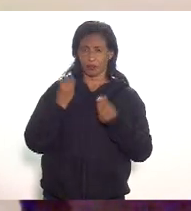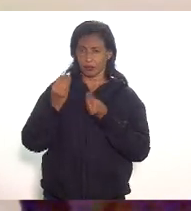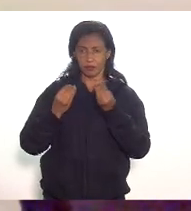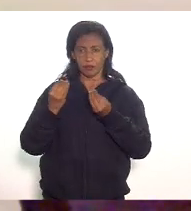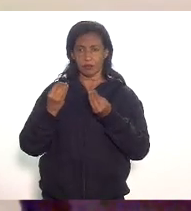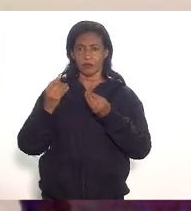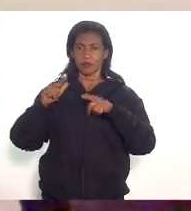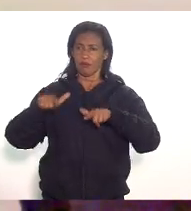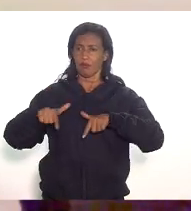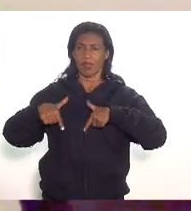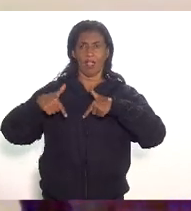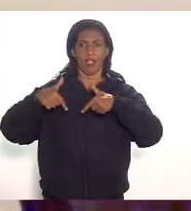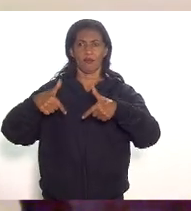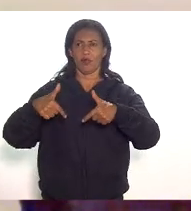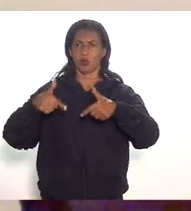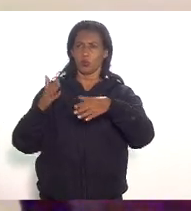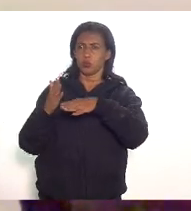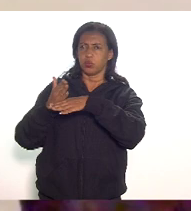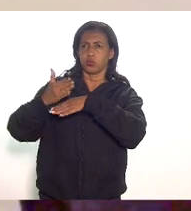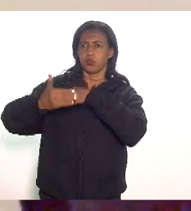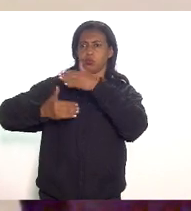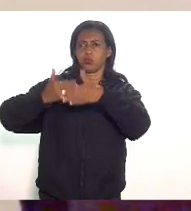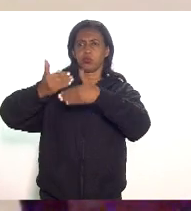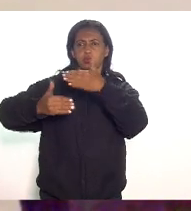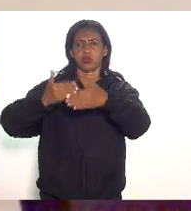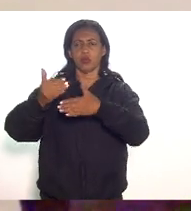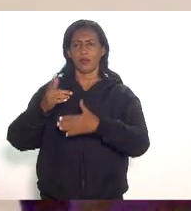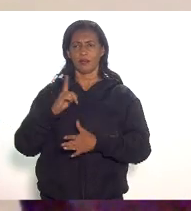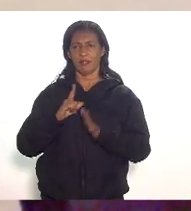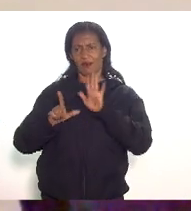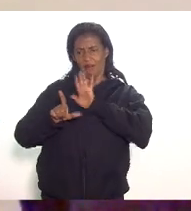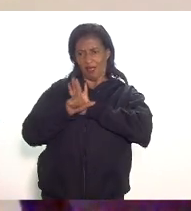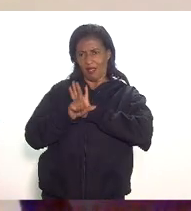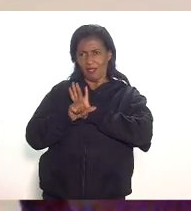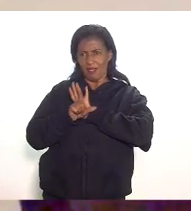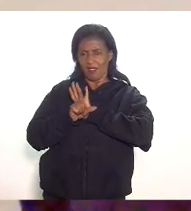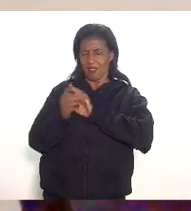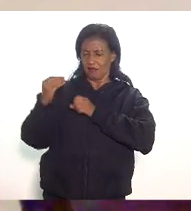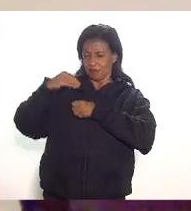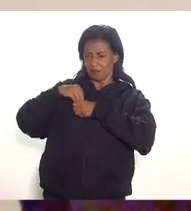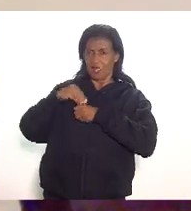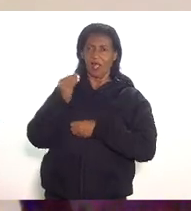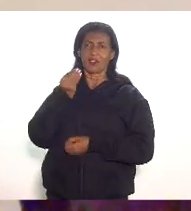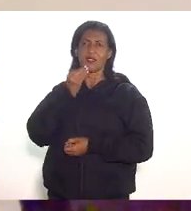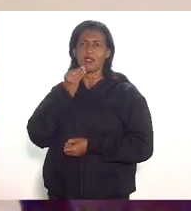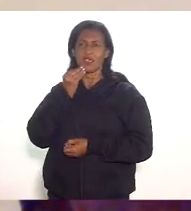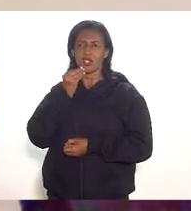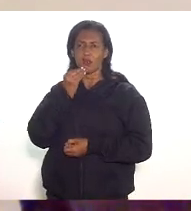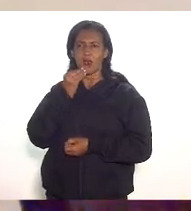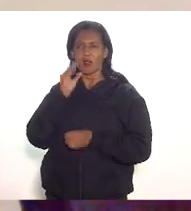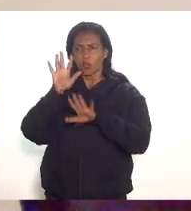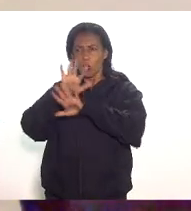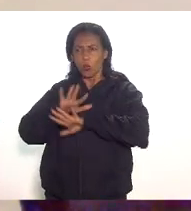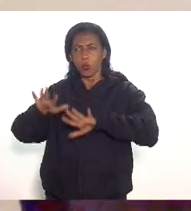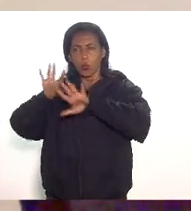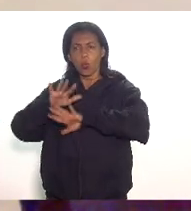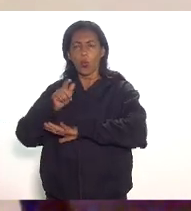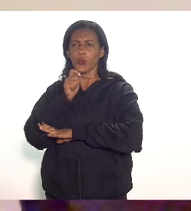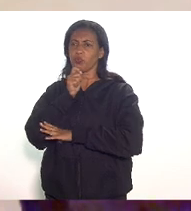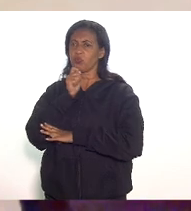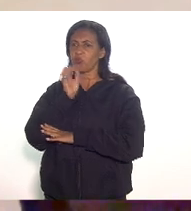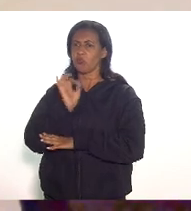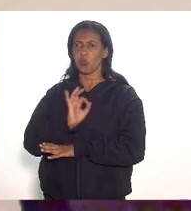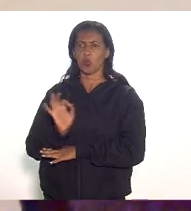transparência existe lá na lei um dispositivo que determina a transparência e divulgação dos programas de incentivo